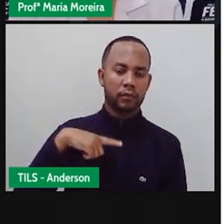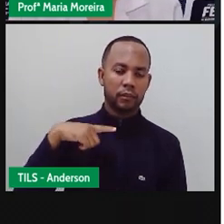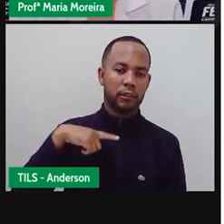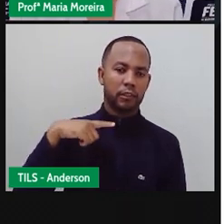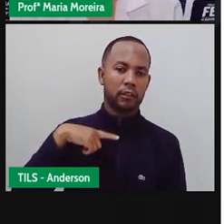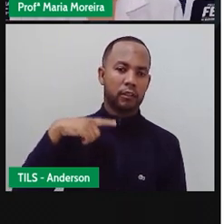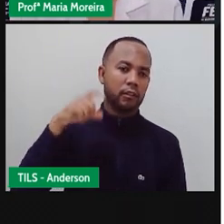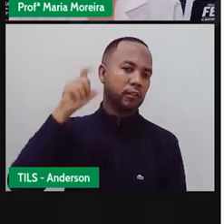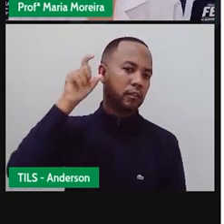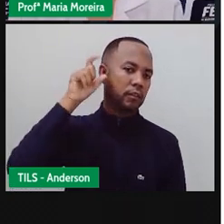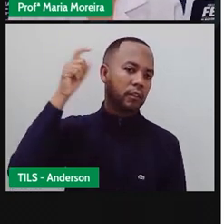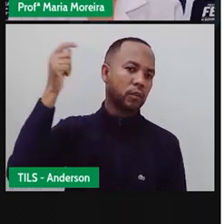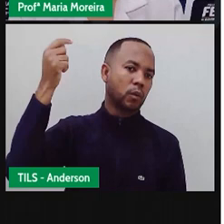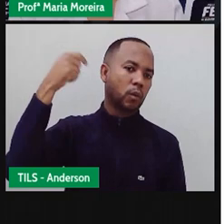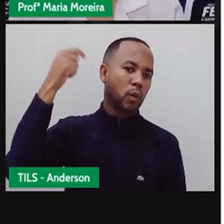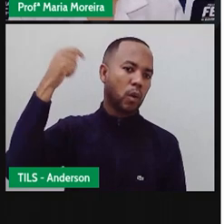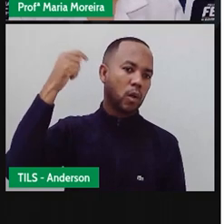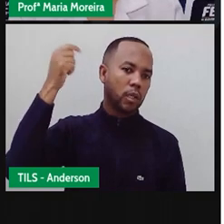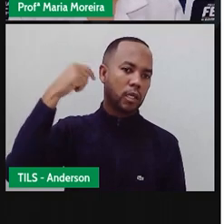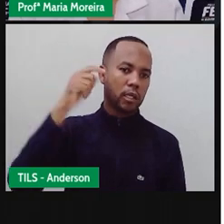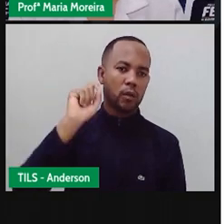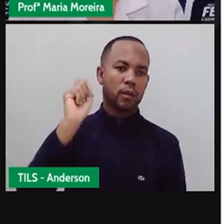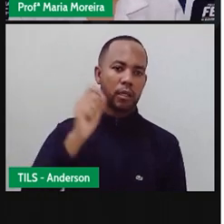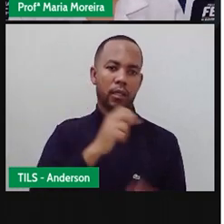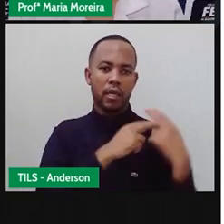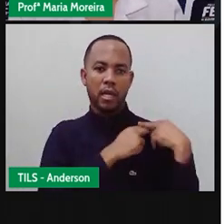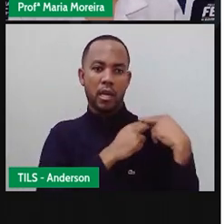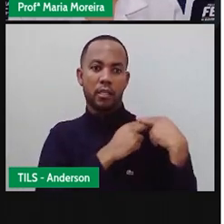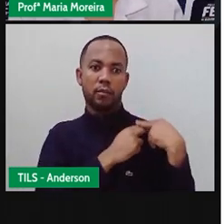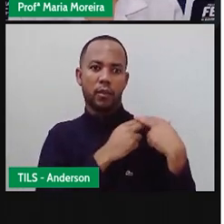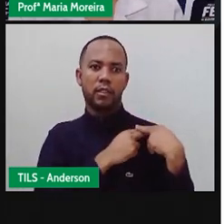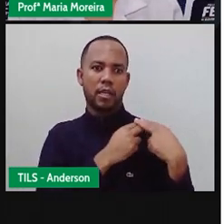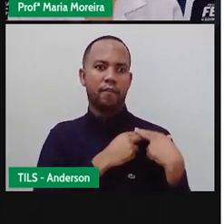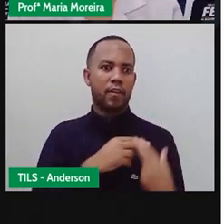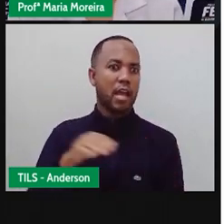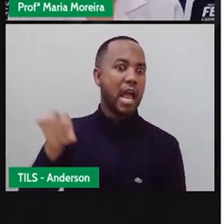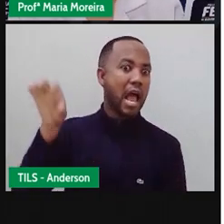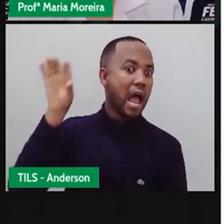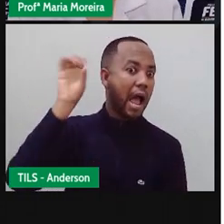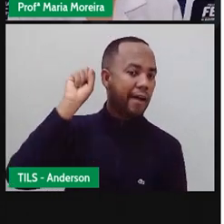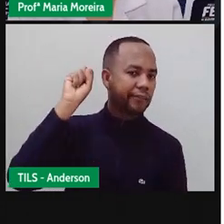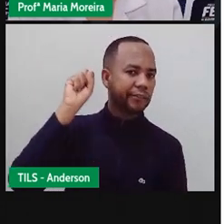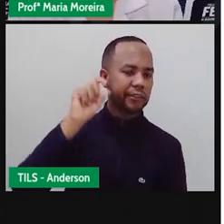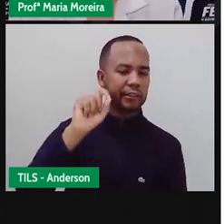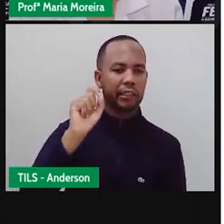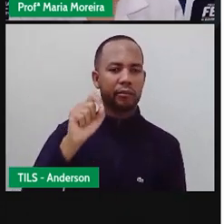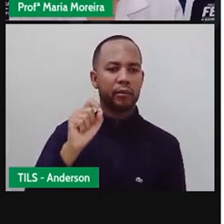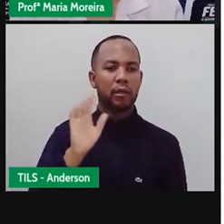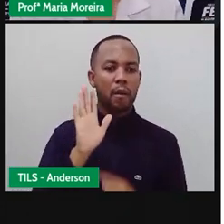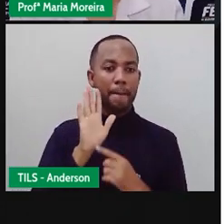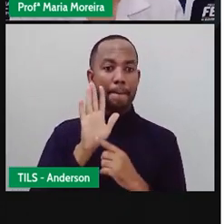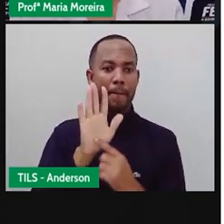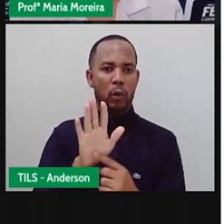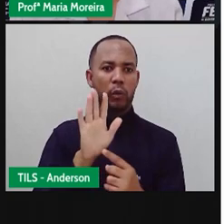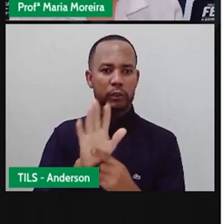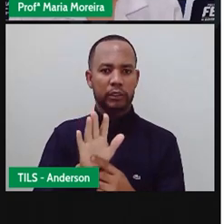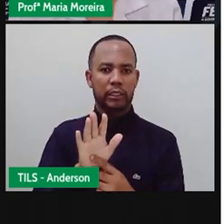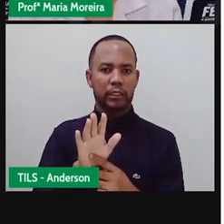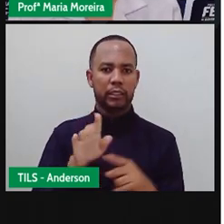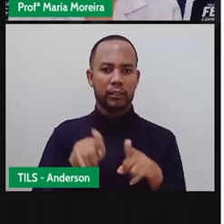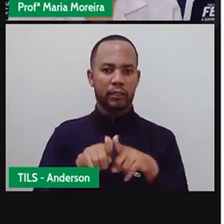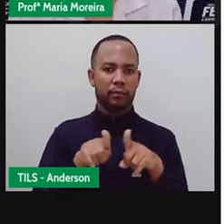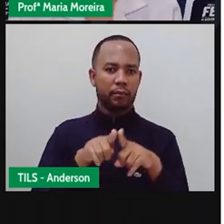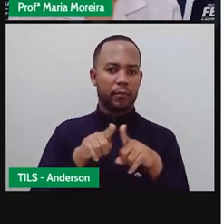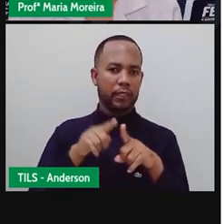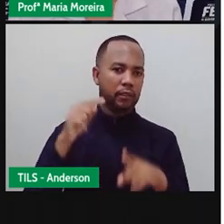Cóclea Responsável pela audição, né? E apresenta-se como um tubo enrolado